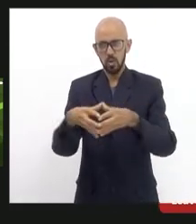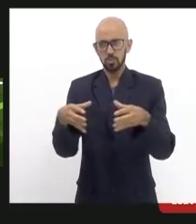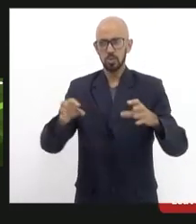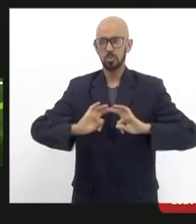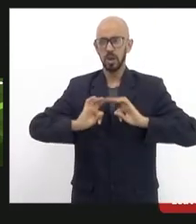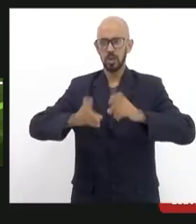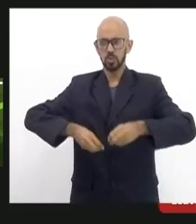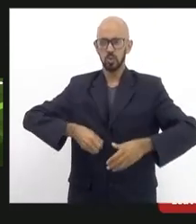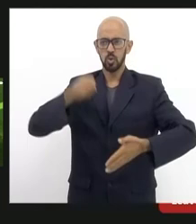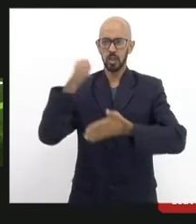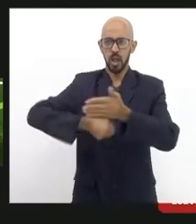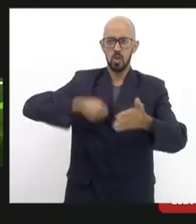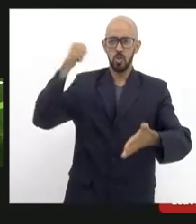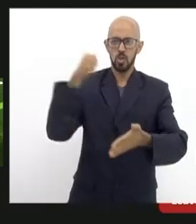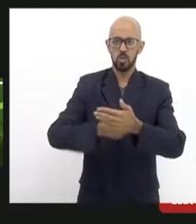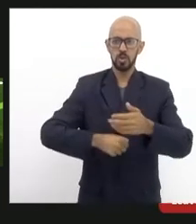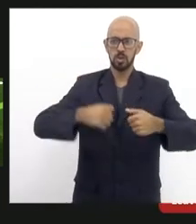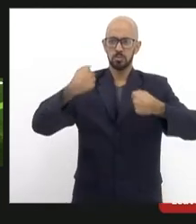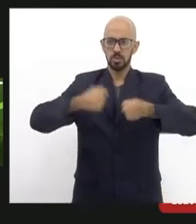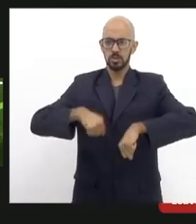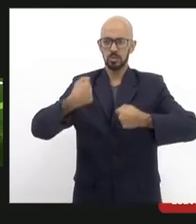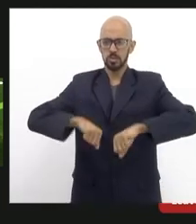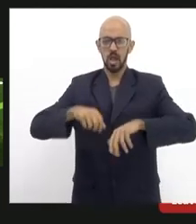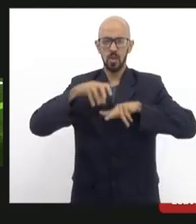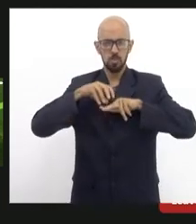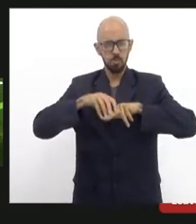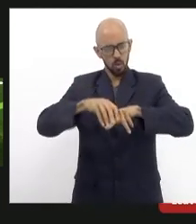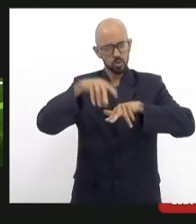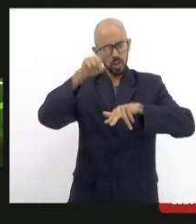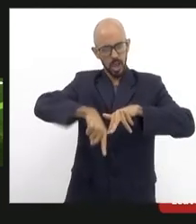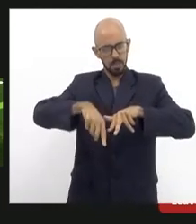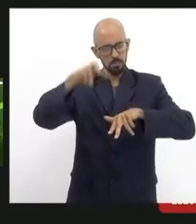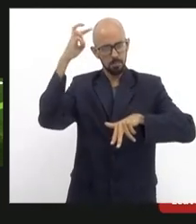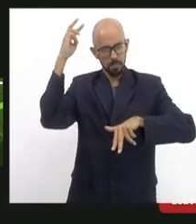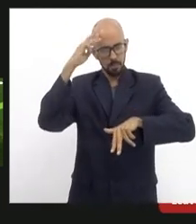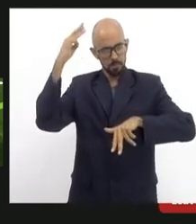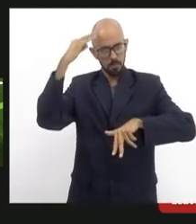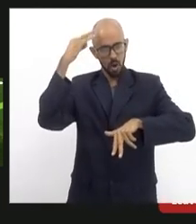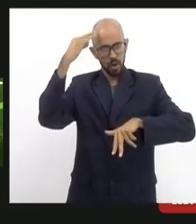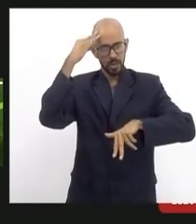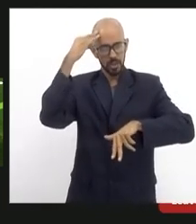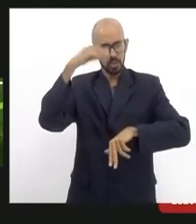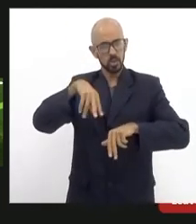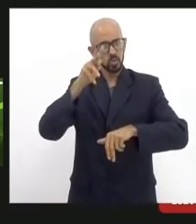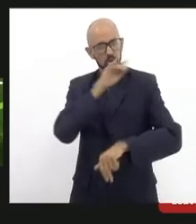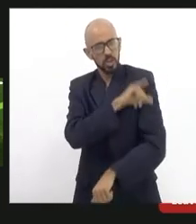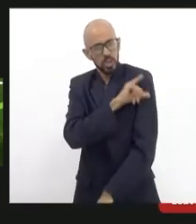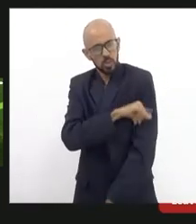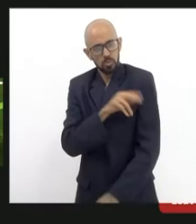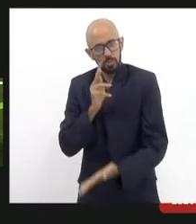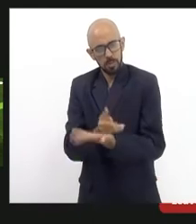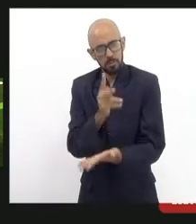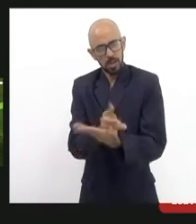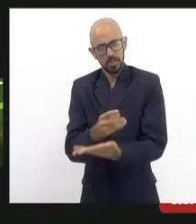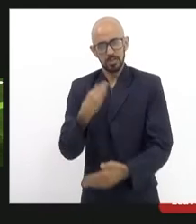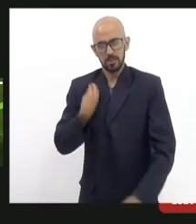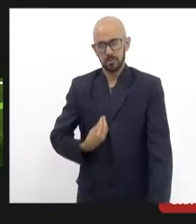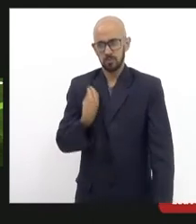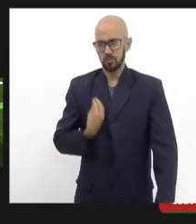se fizer necessário o bonde fica o bonde é memória o Rio de Janeiro permanece vivo viva aí aos